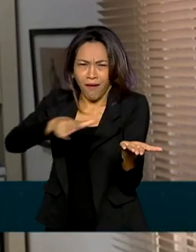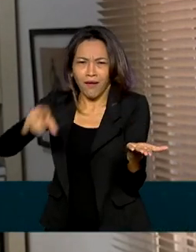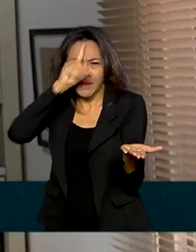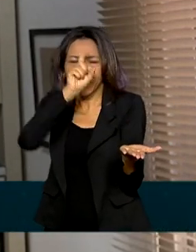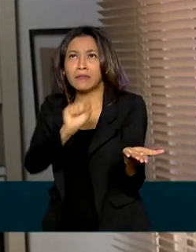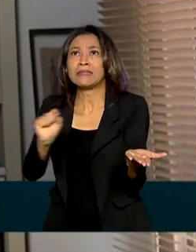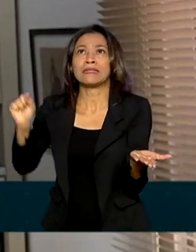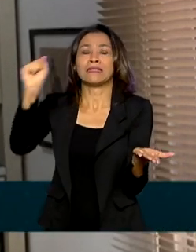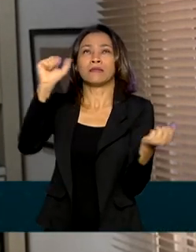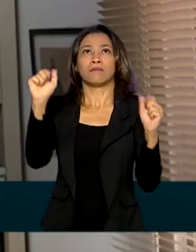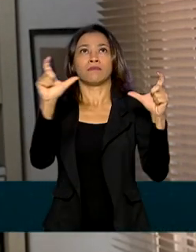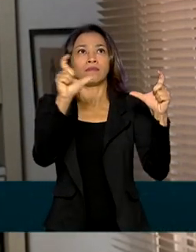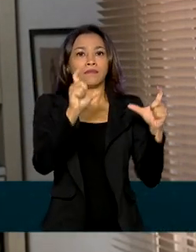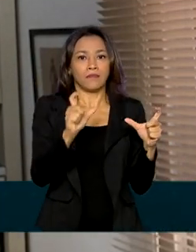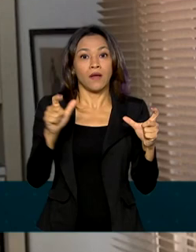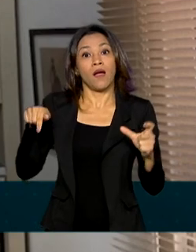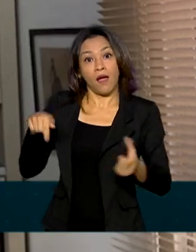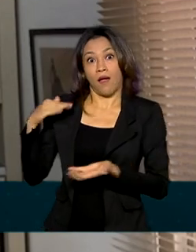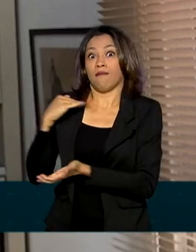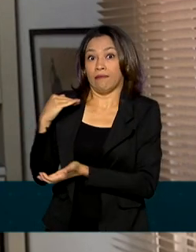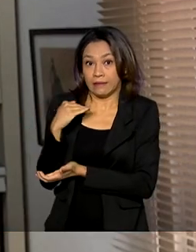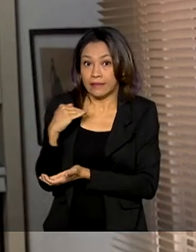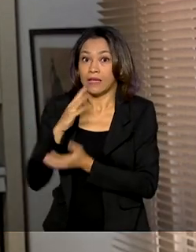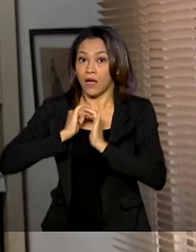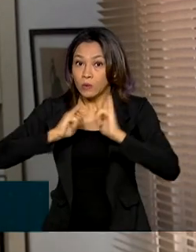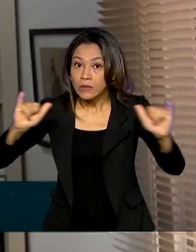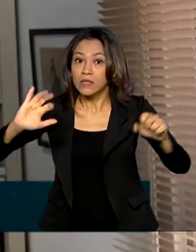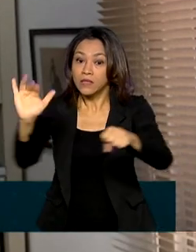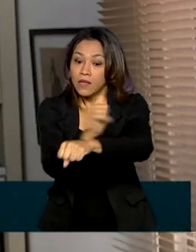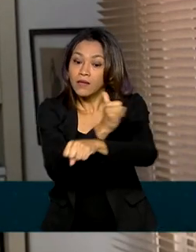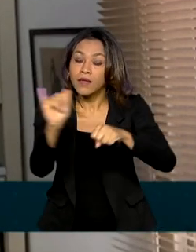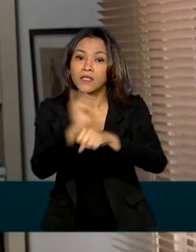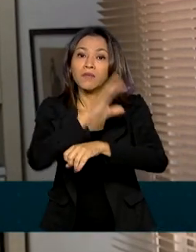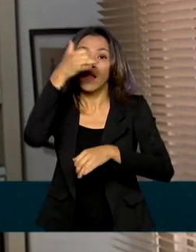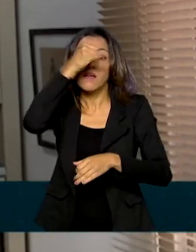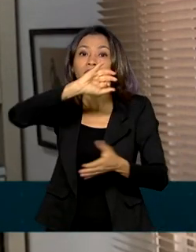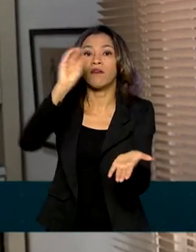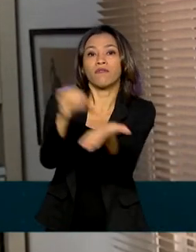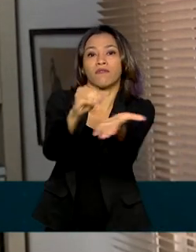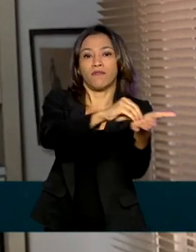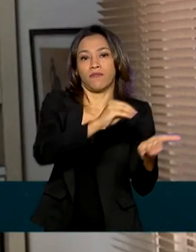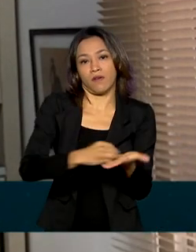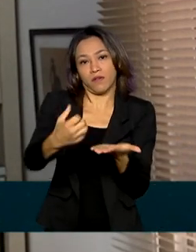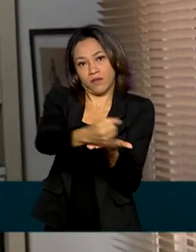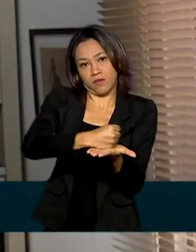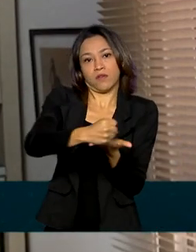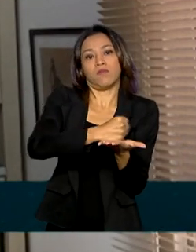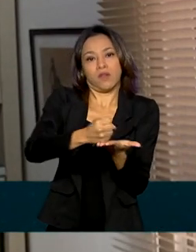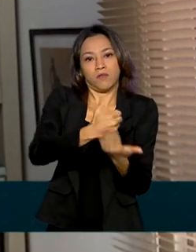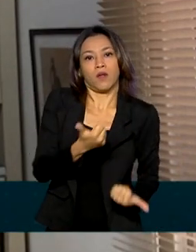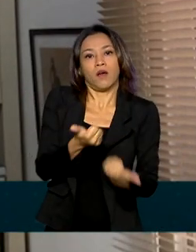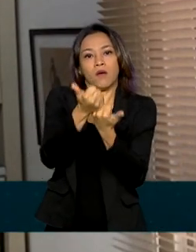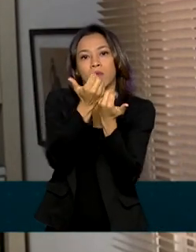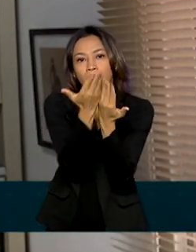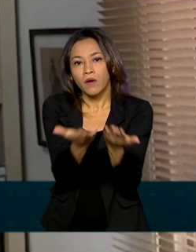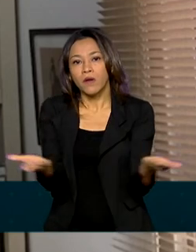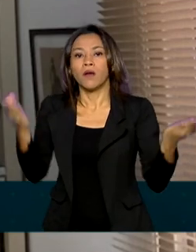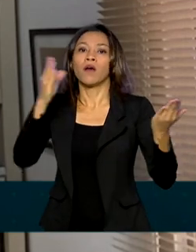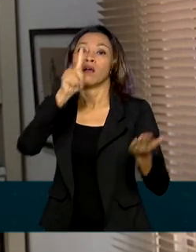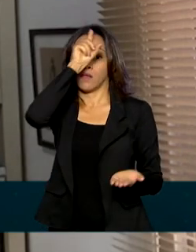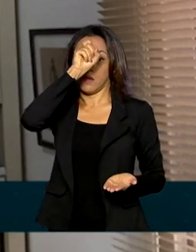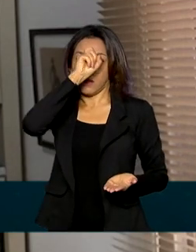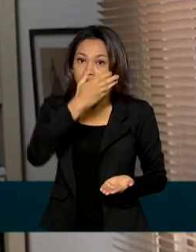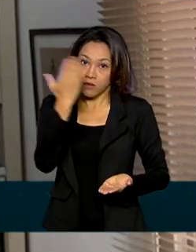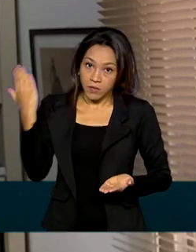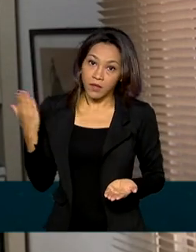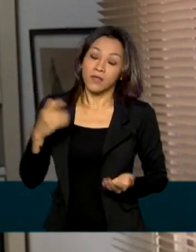a Anvisa anuncia medidas para evitar a falta de produtos para intubação e suporte. A agência pediu que